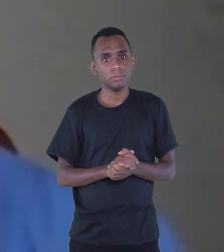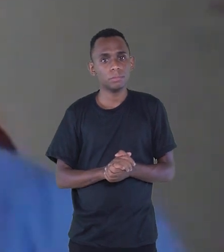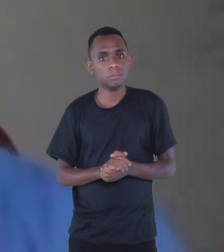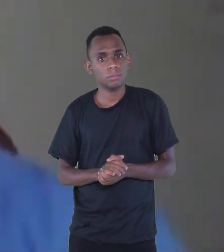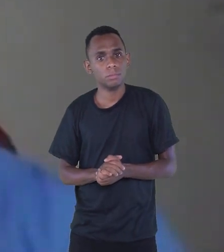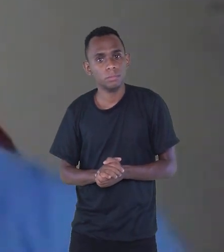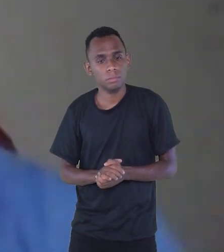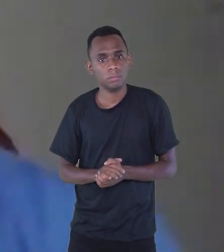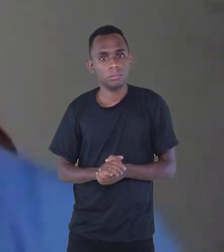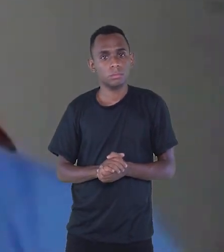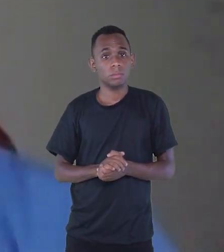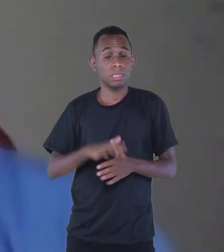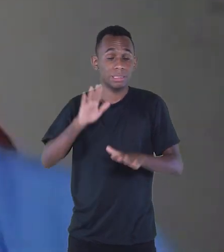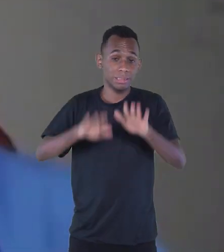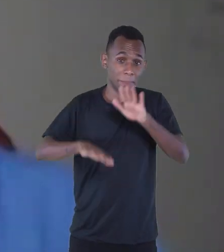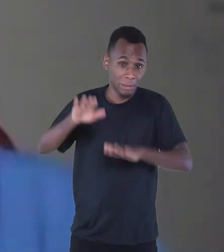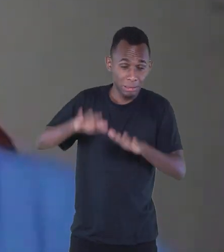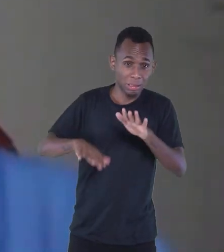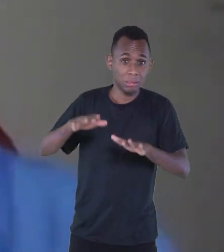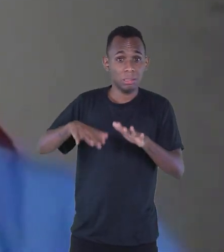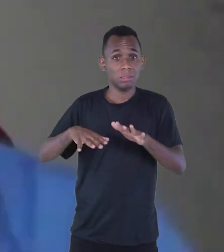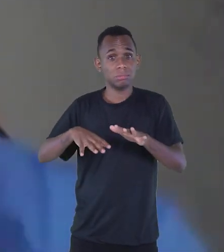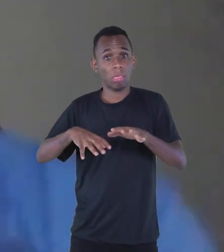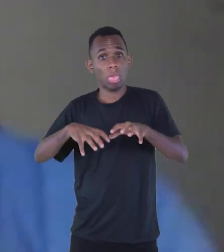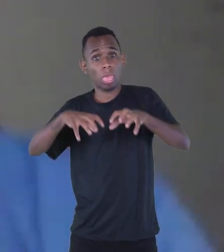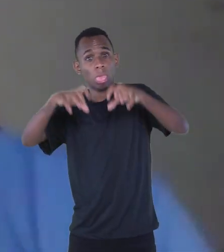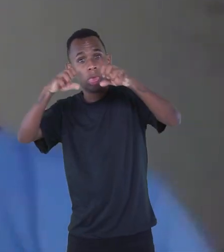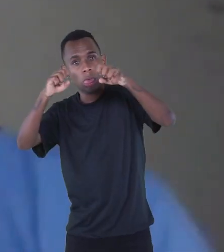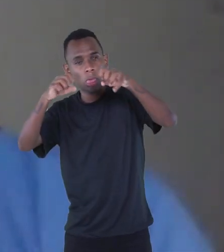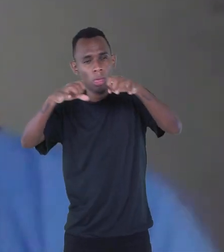talvez assim, a tonalidade mude um pouco.